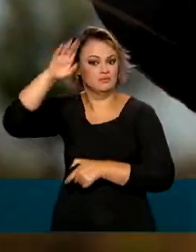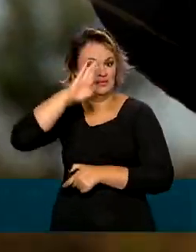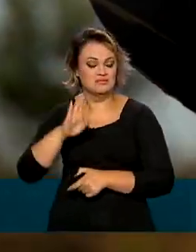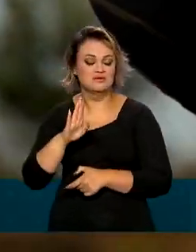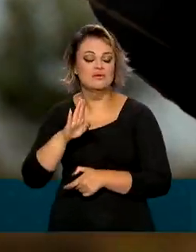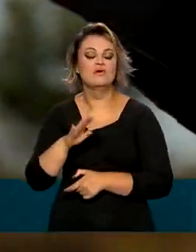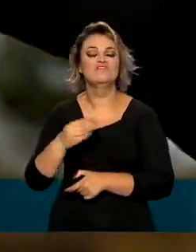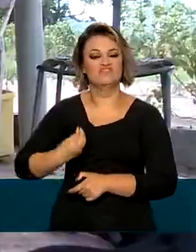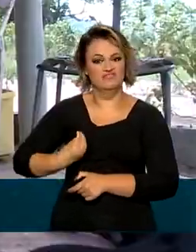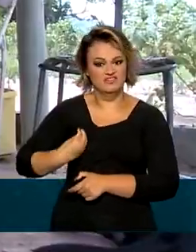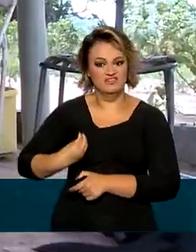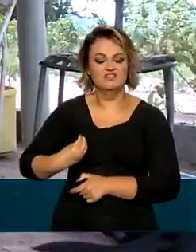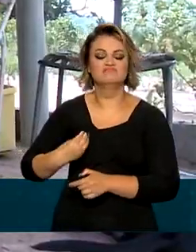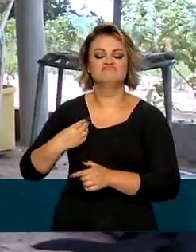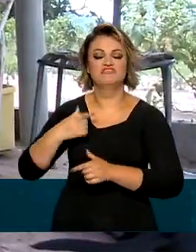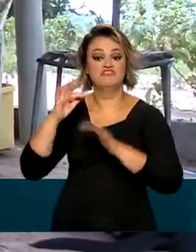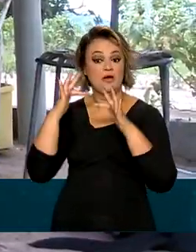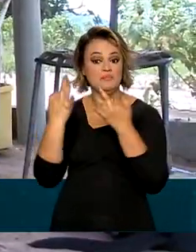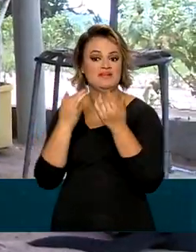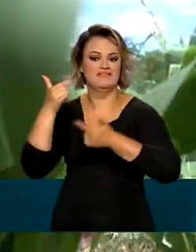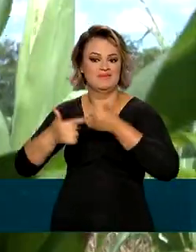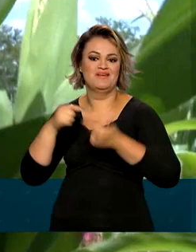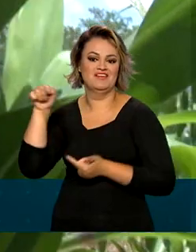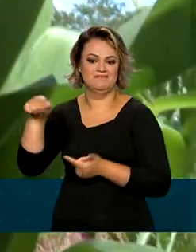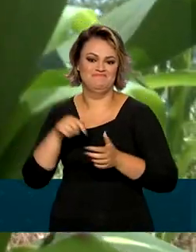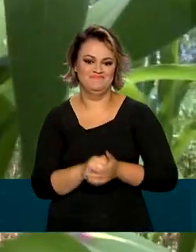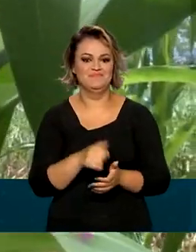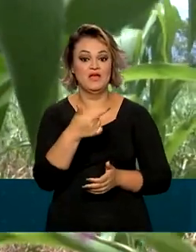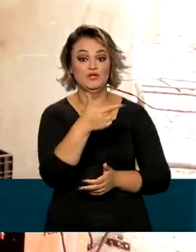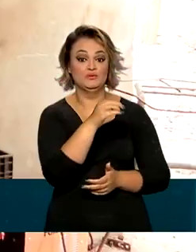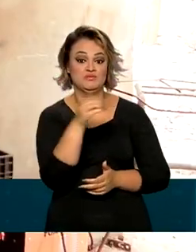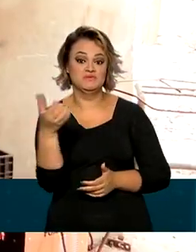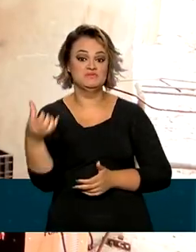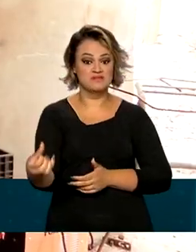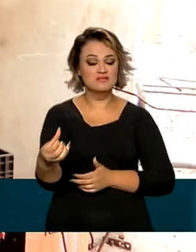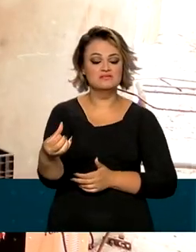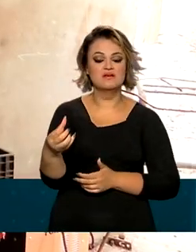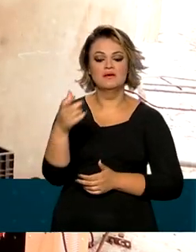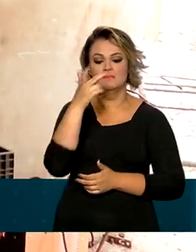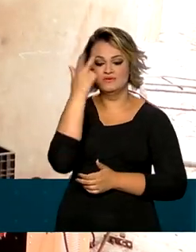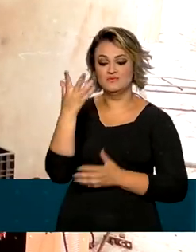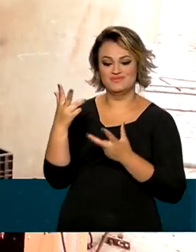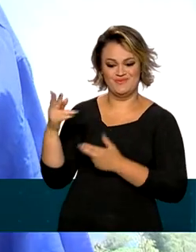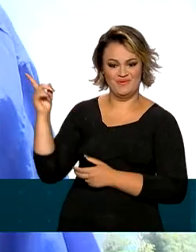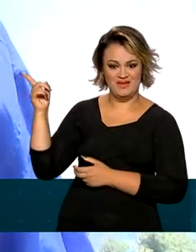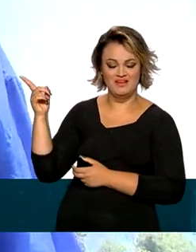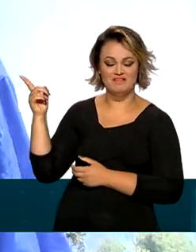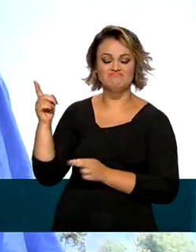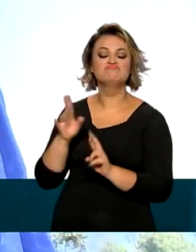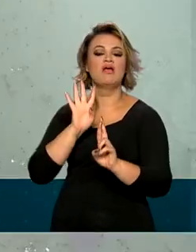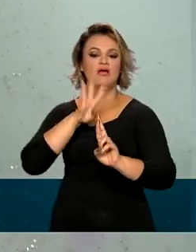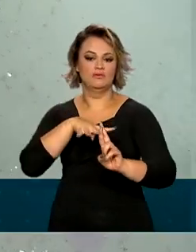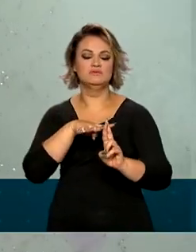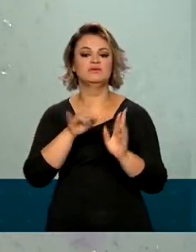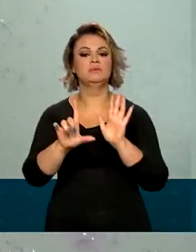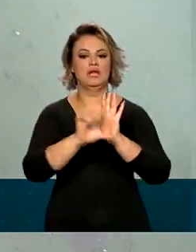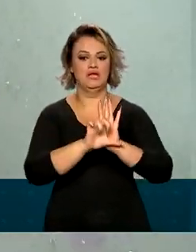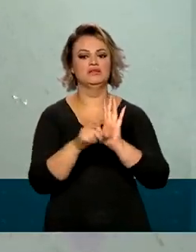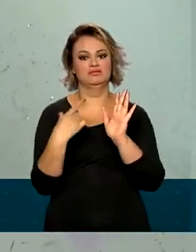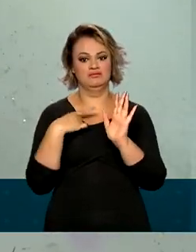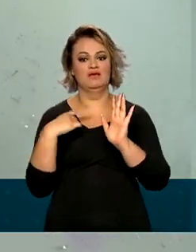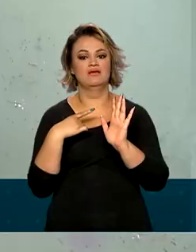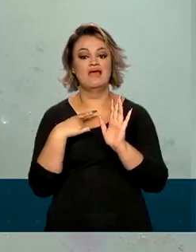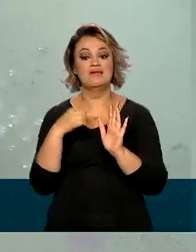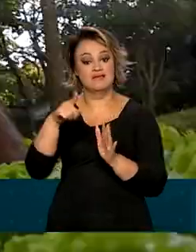são de agricultura familiar. Desde 2006, produtores como Emerson foram reconhecidos por lei no Brasil